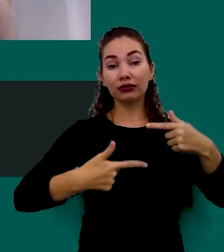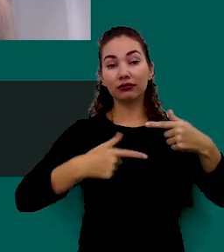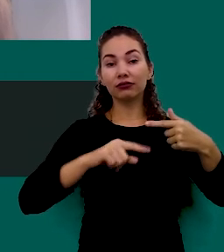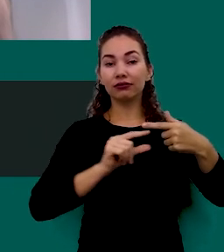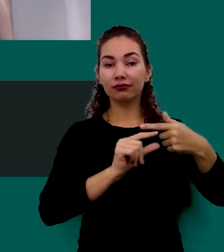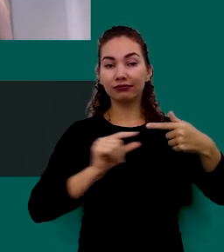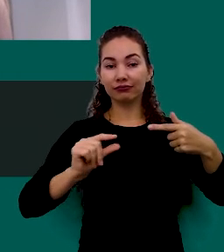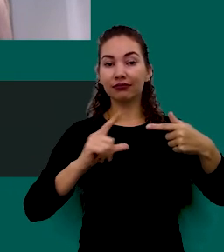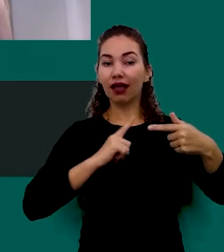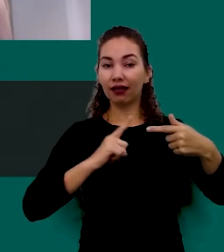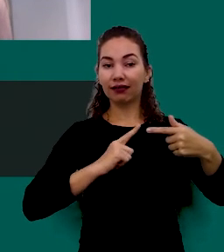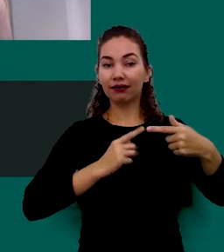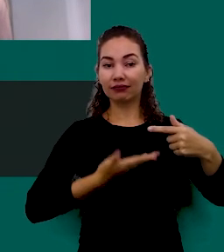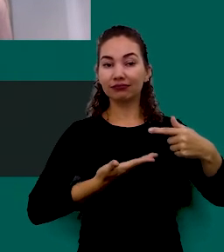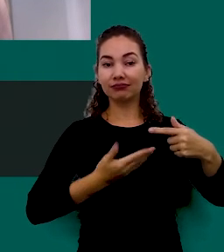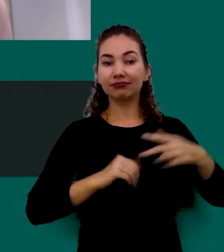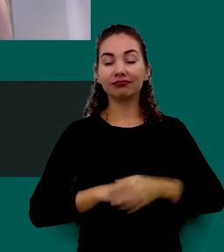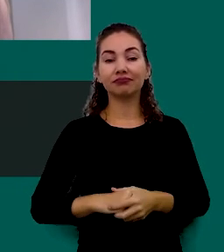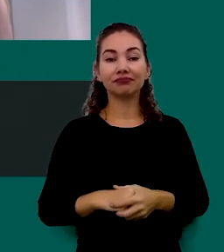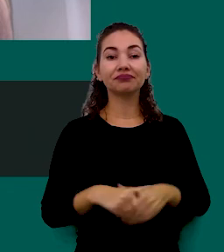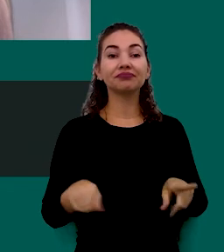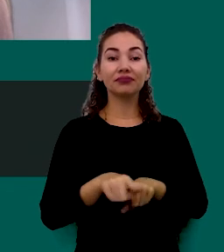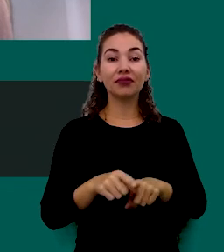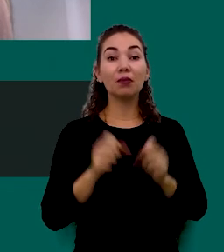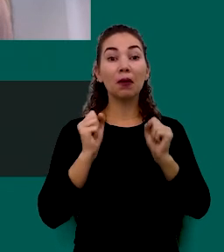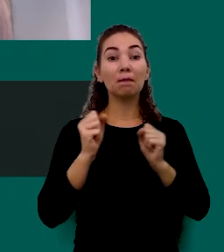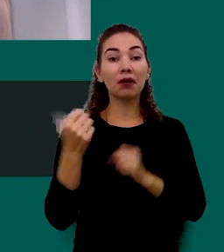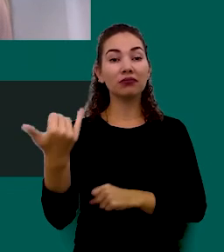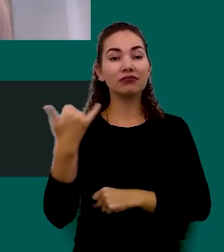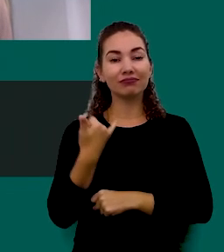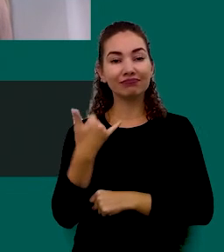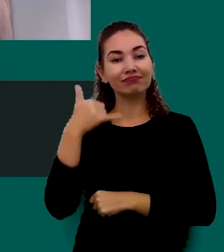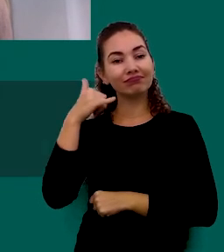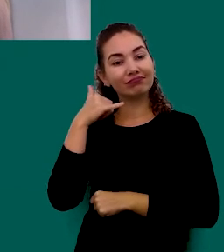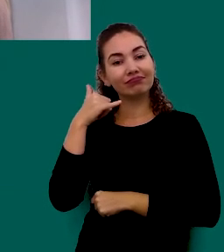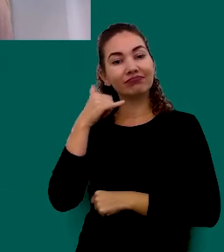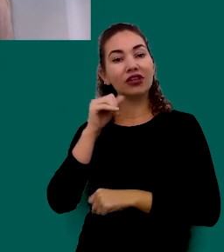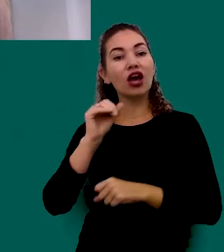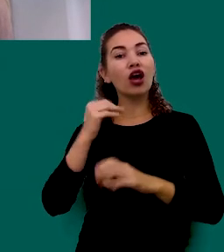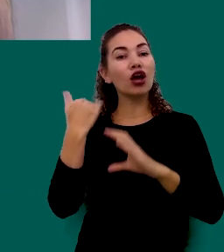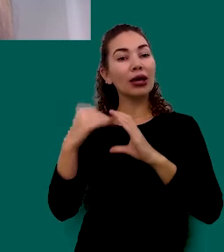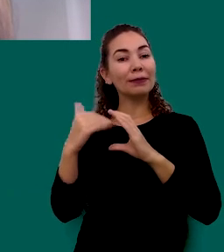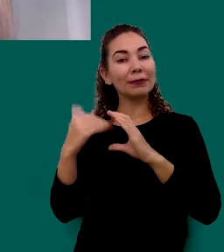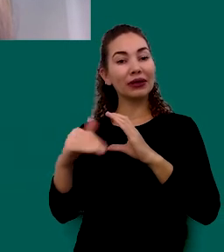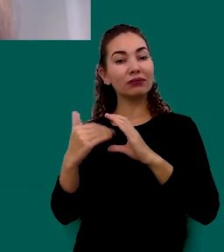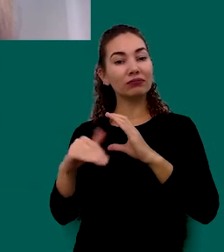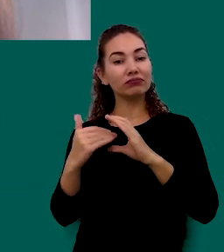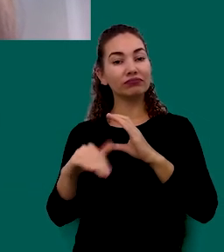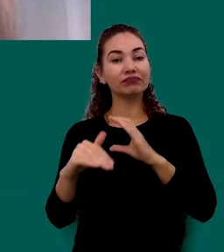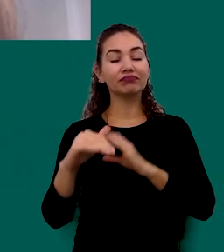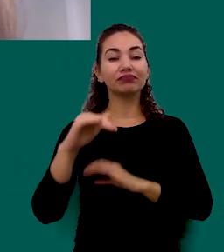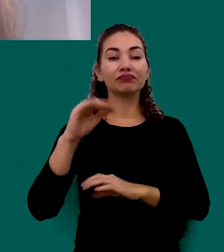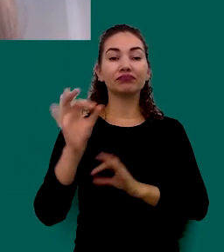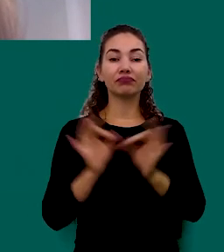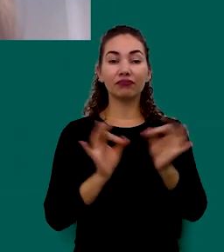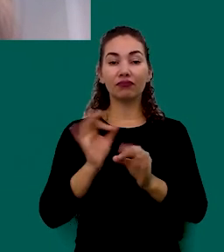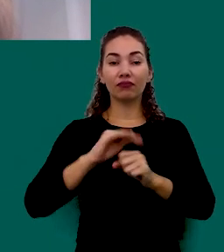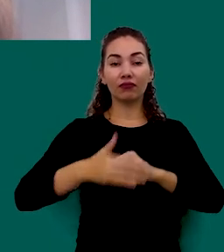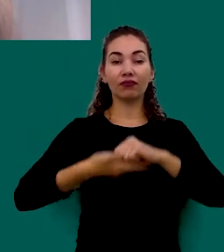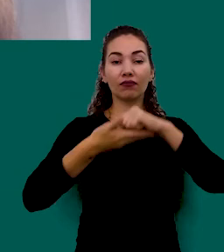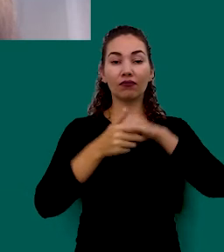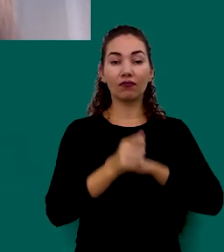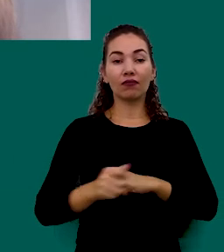E Também Da Mesma Forma Vocês Podem Nos Contatar Pelo E-mail Projeto Sustentabilidade